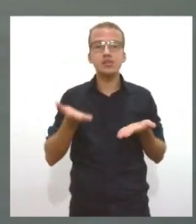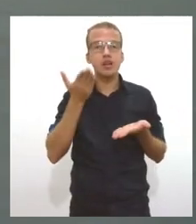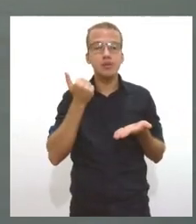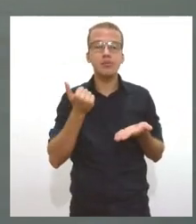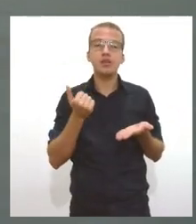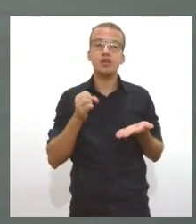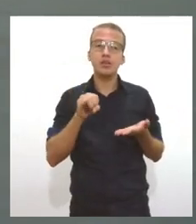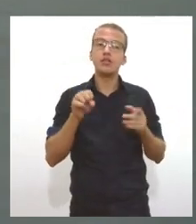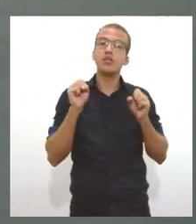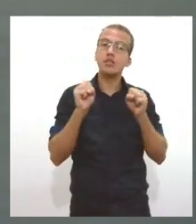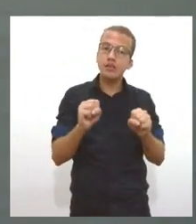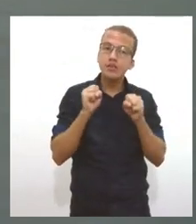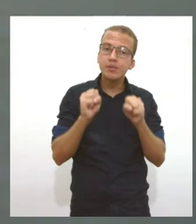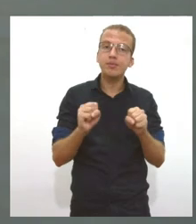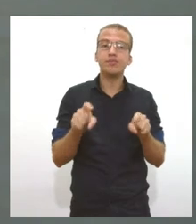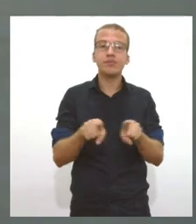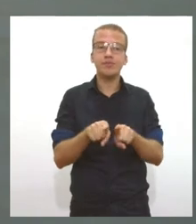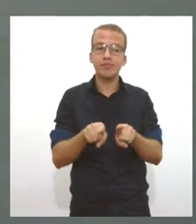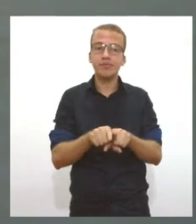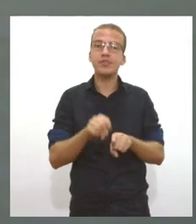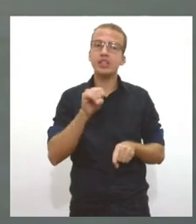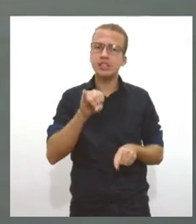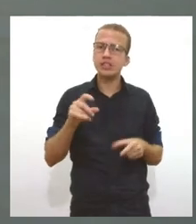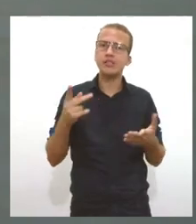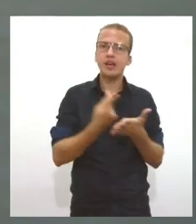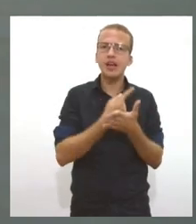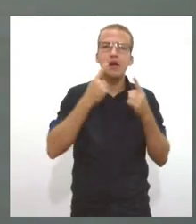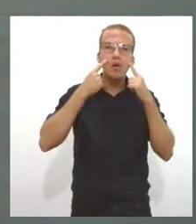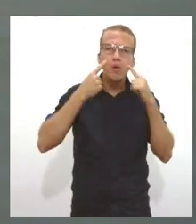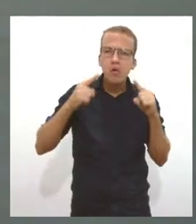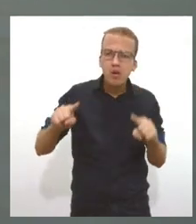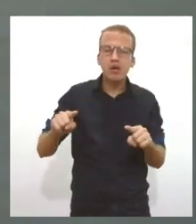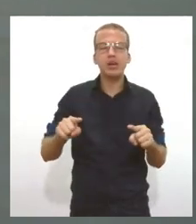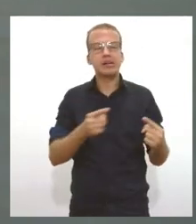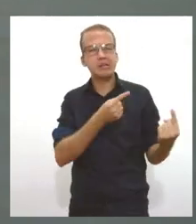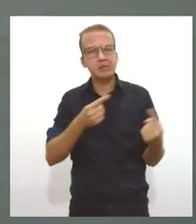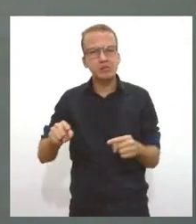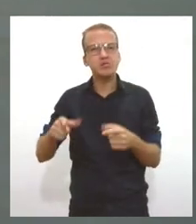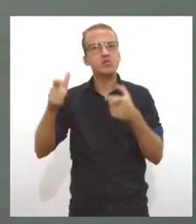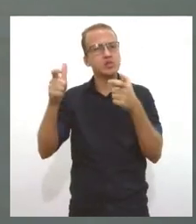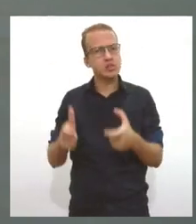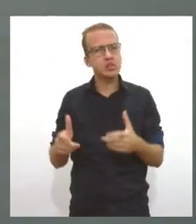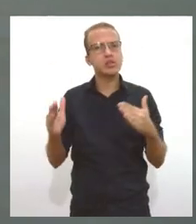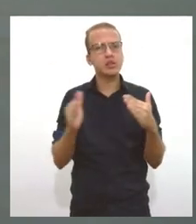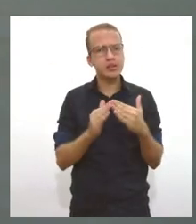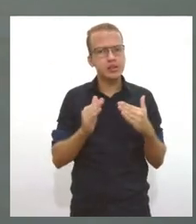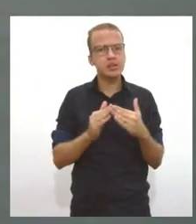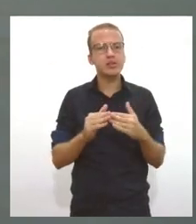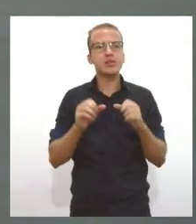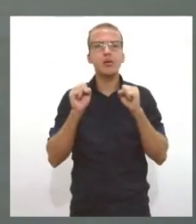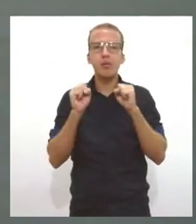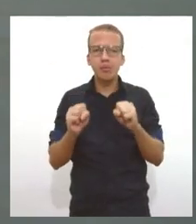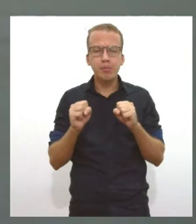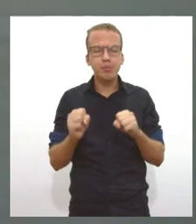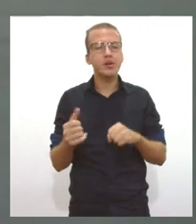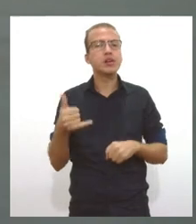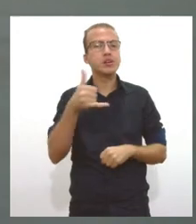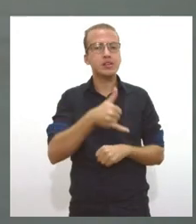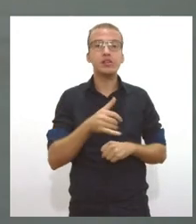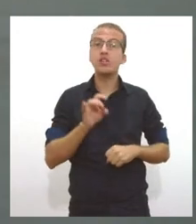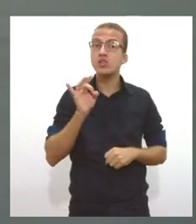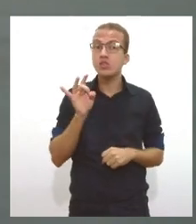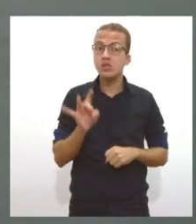denúncia de vocês se houver maus tratos aí por onde você mora com os animais como a delegada doutora Jorniz falou não é só